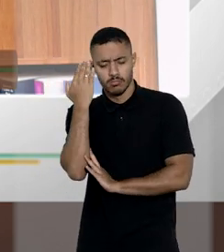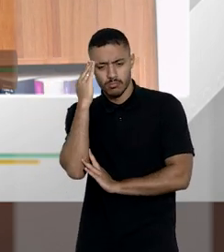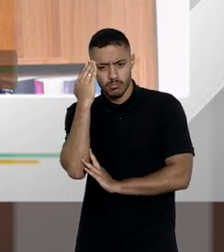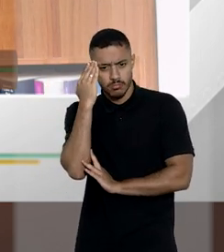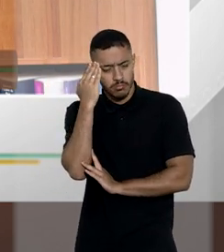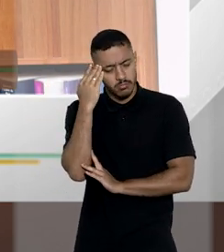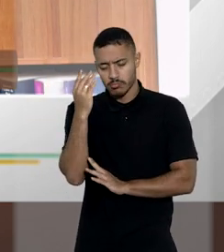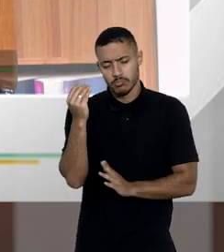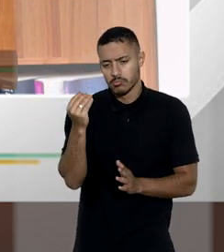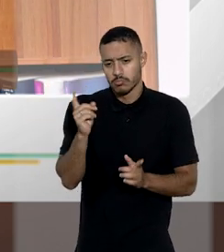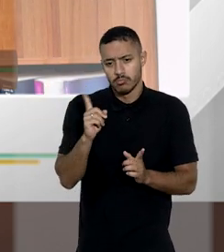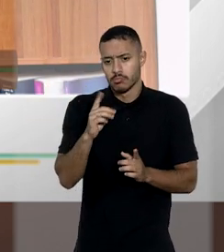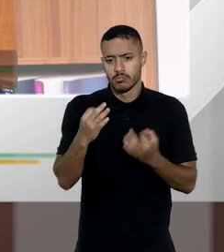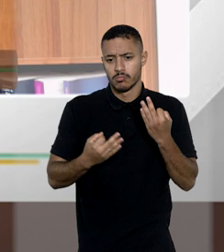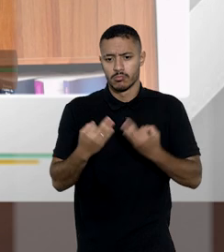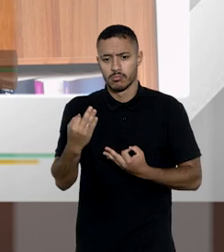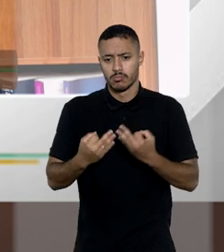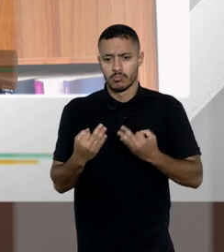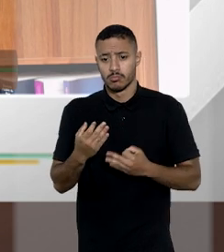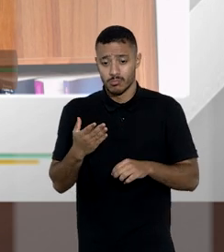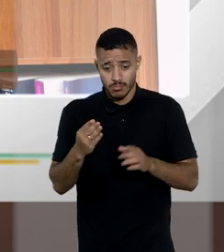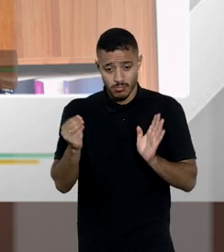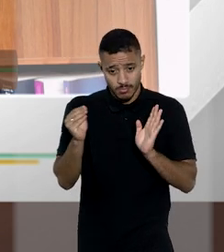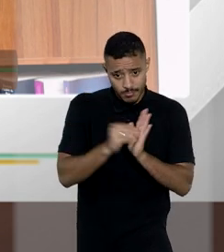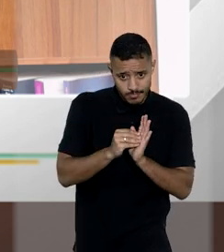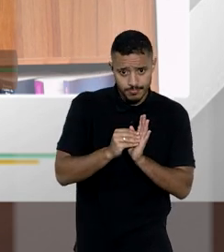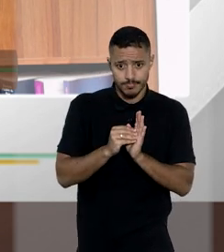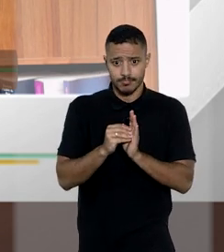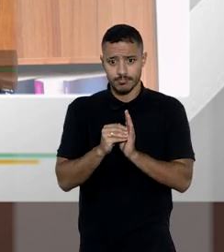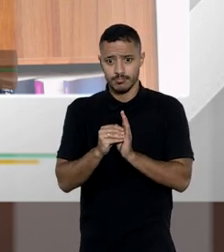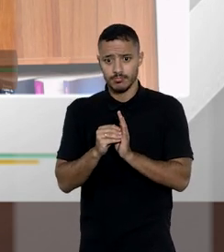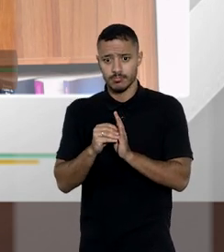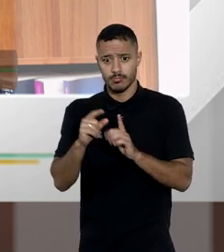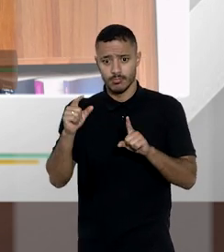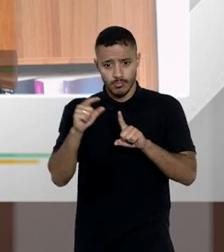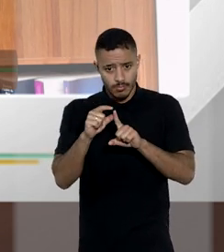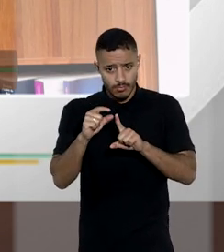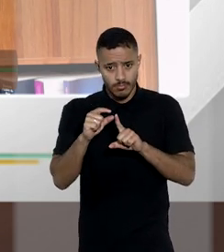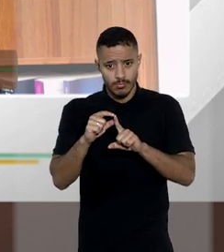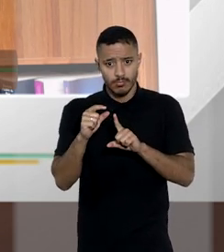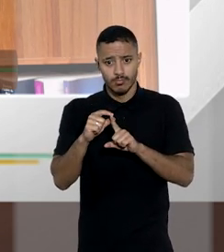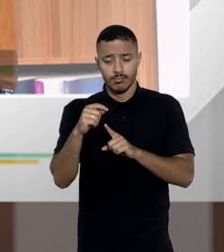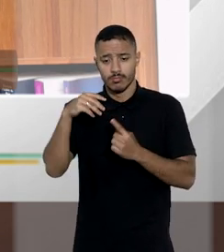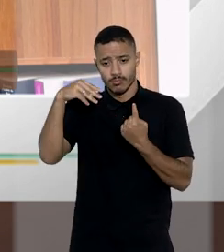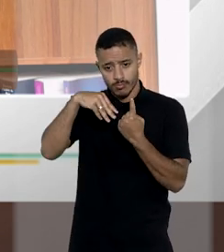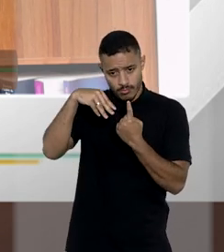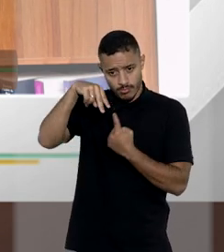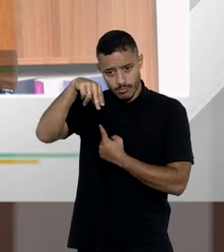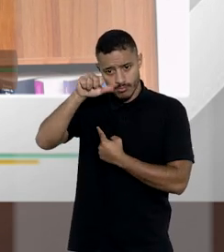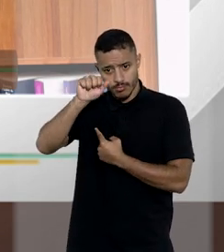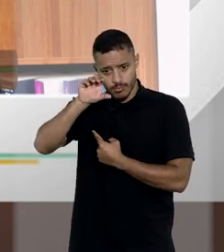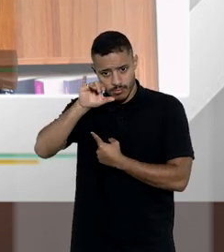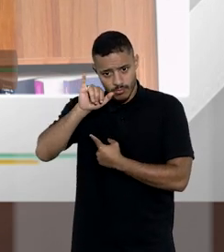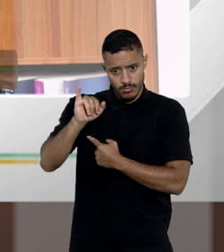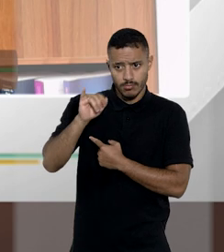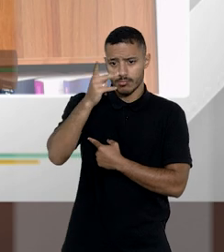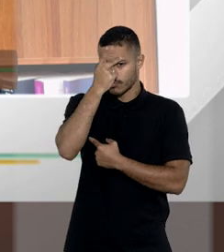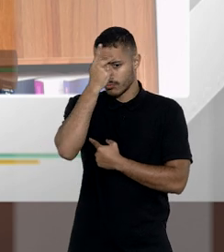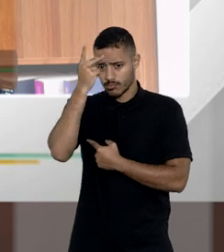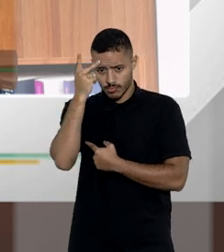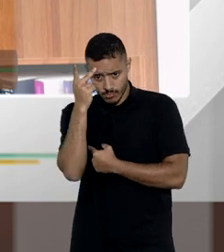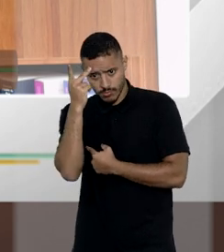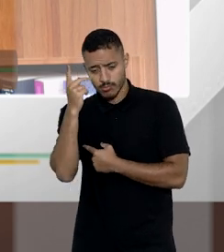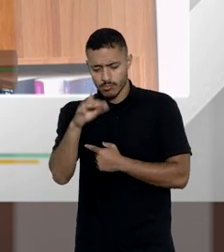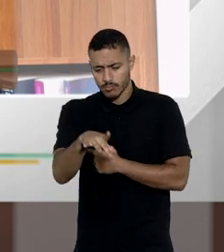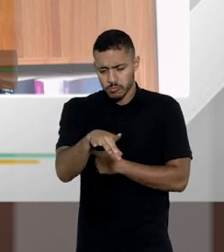interpretar que seria injusta a participação de quem nas palavras da ministra Nancy Andrigue se